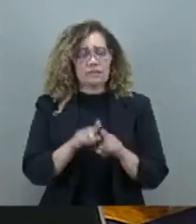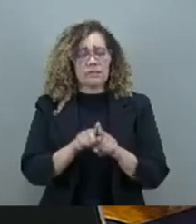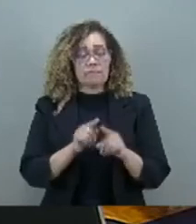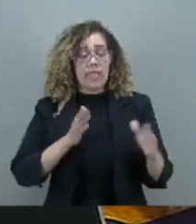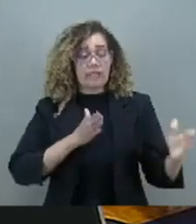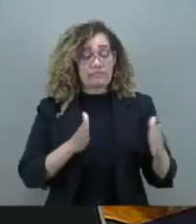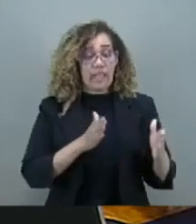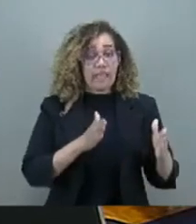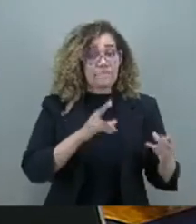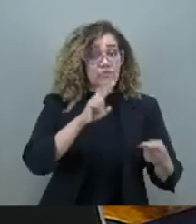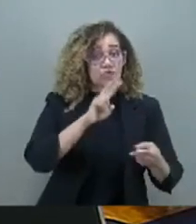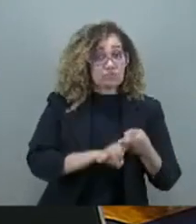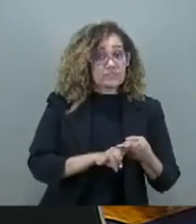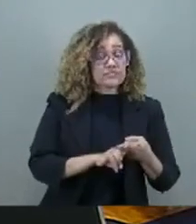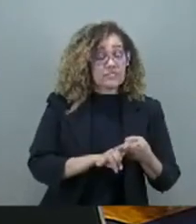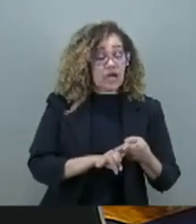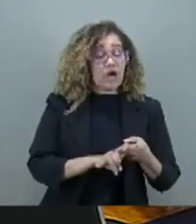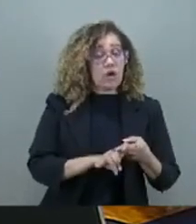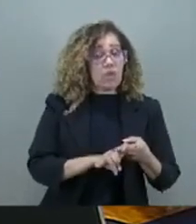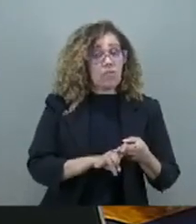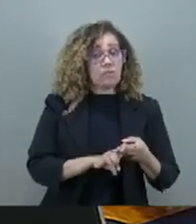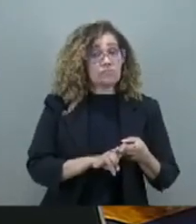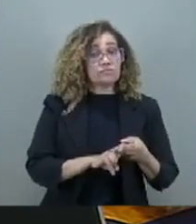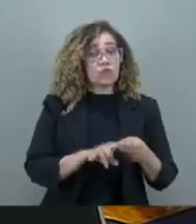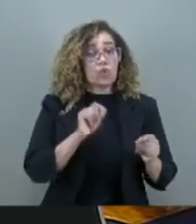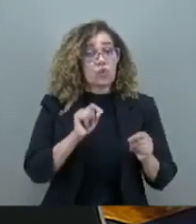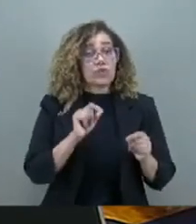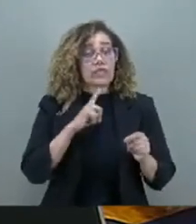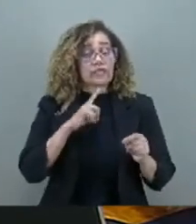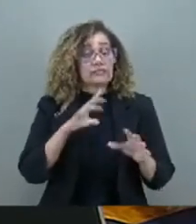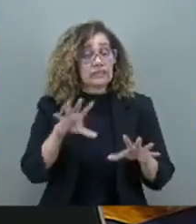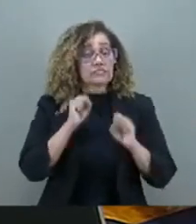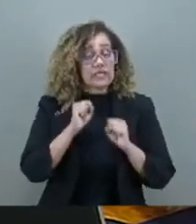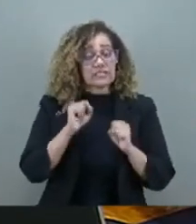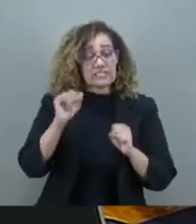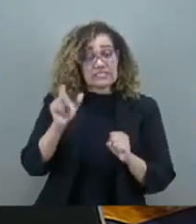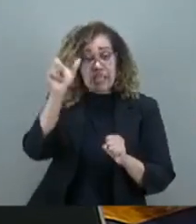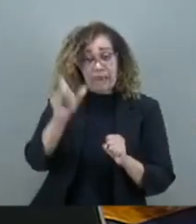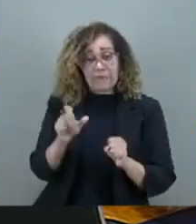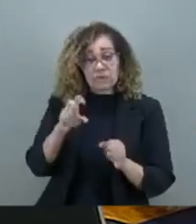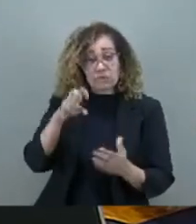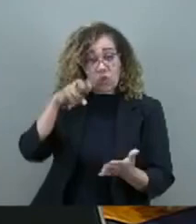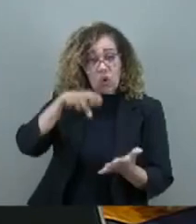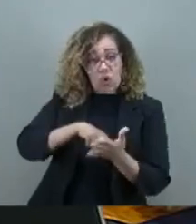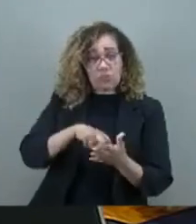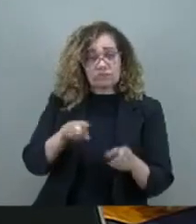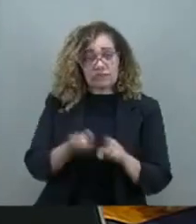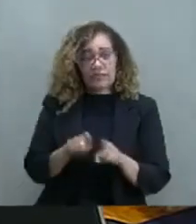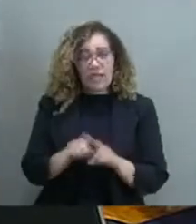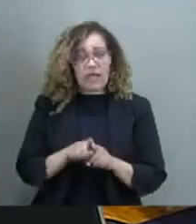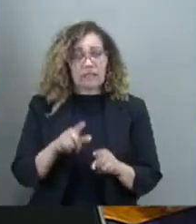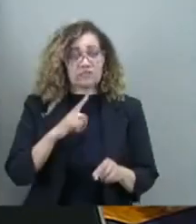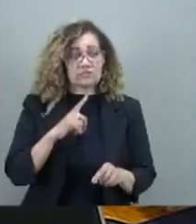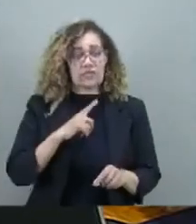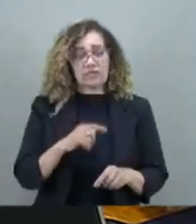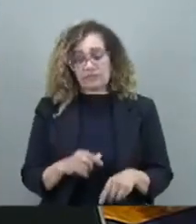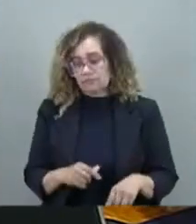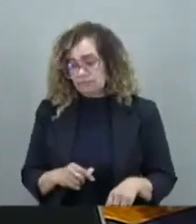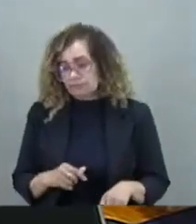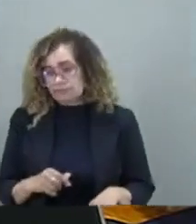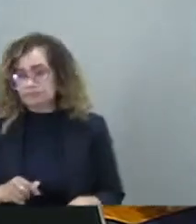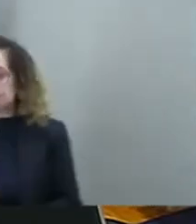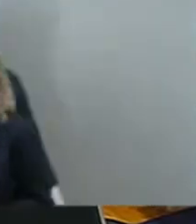tempo de prisão cautelar a que submetido o condenado deve constar da sentença.